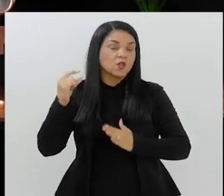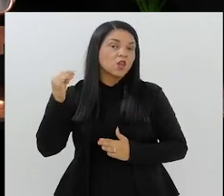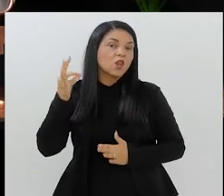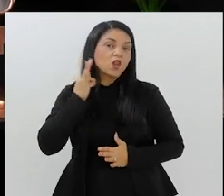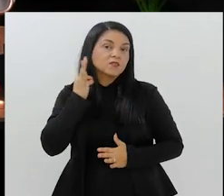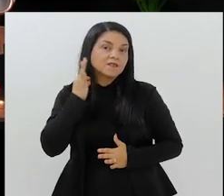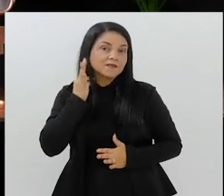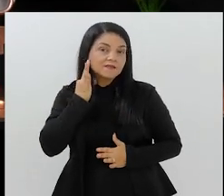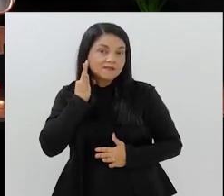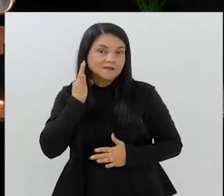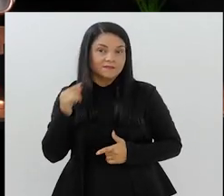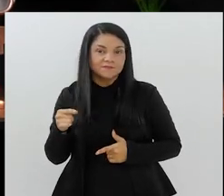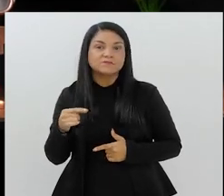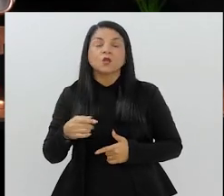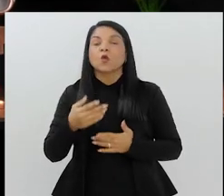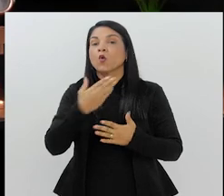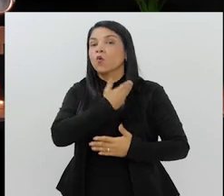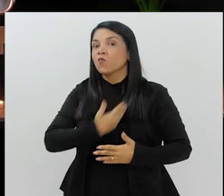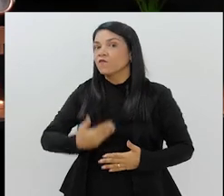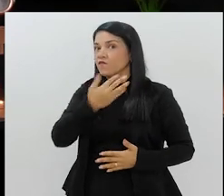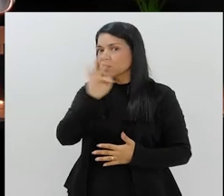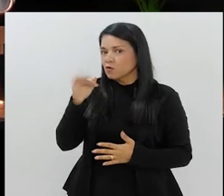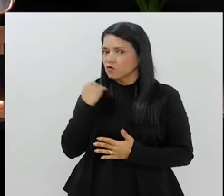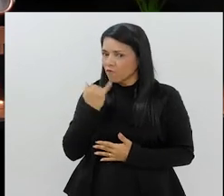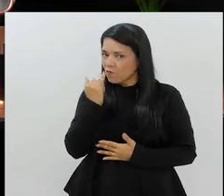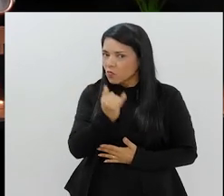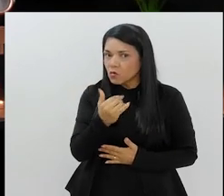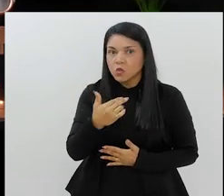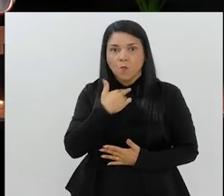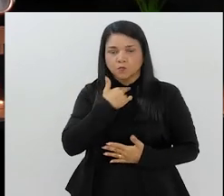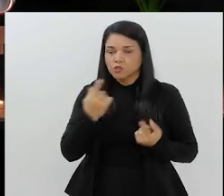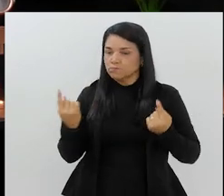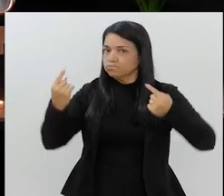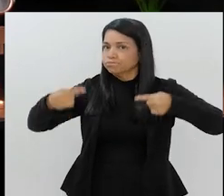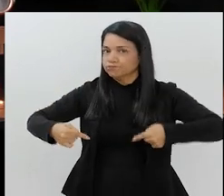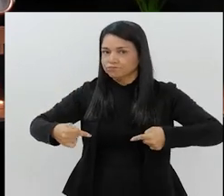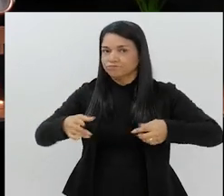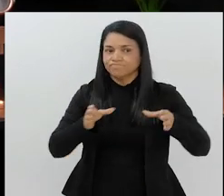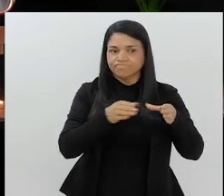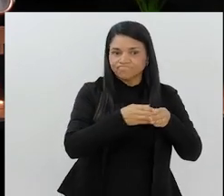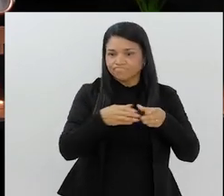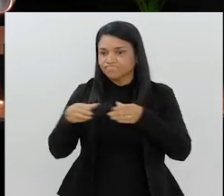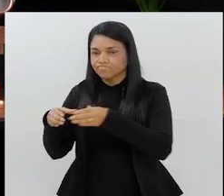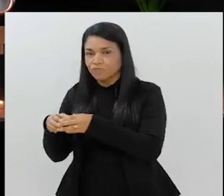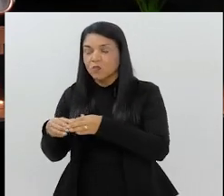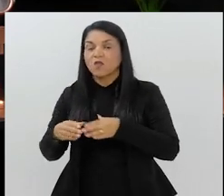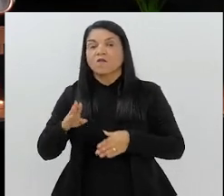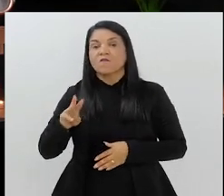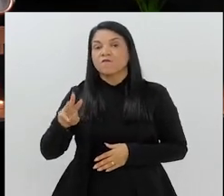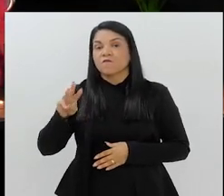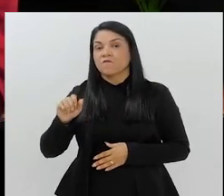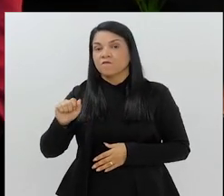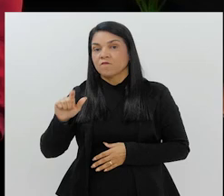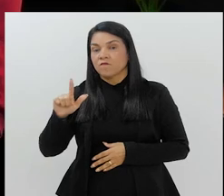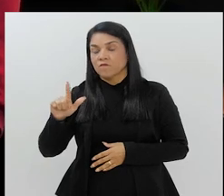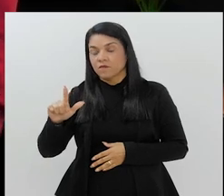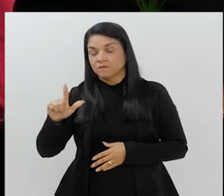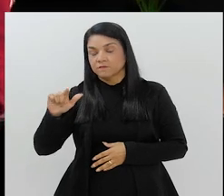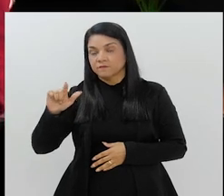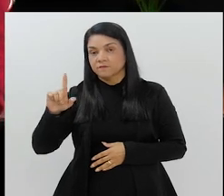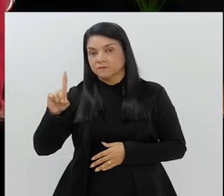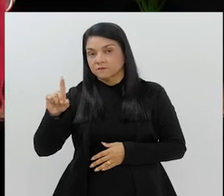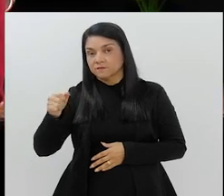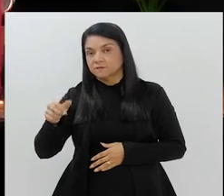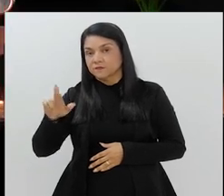loterias. E o governo federal já tinha dito que ele não poderia concorrer. O Paulo Vanderlei, que era o presidente do Comitê